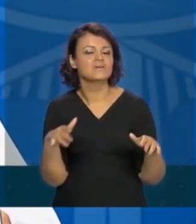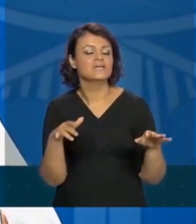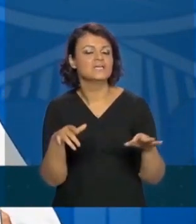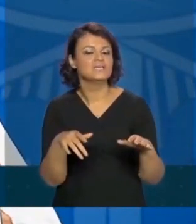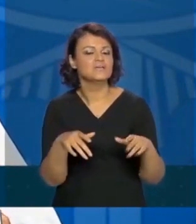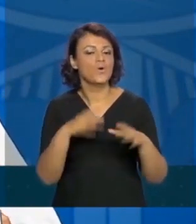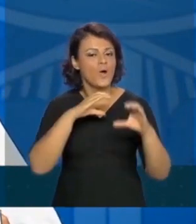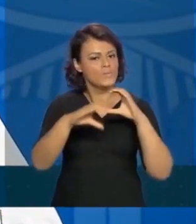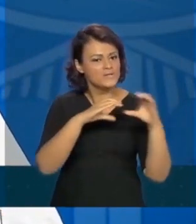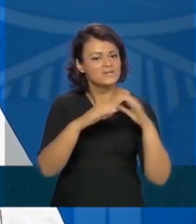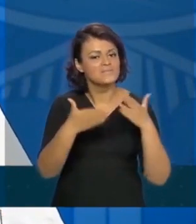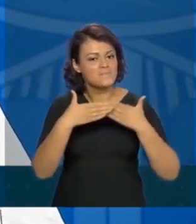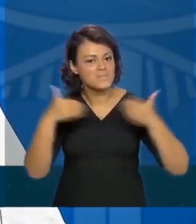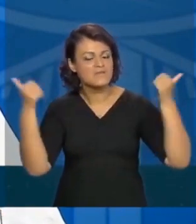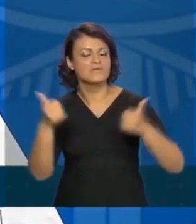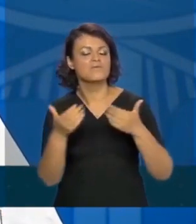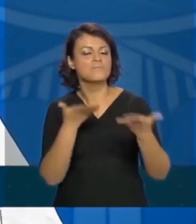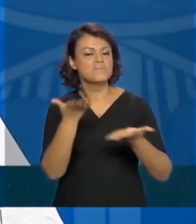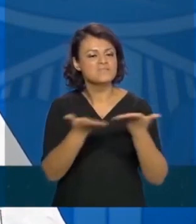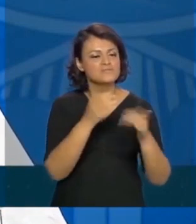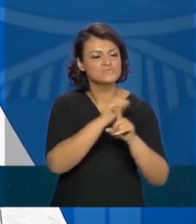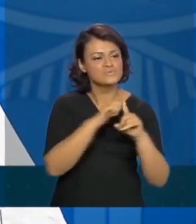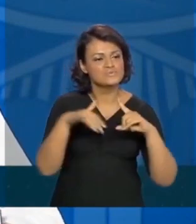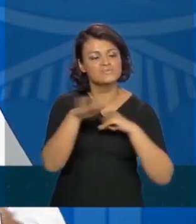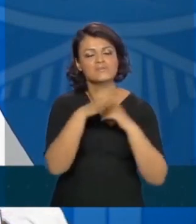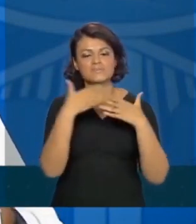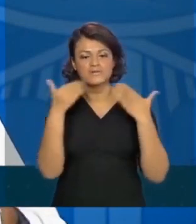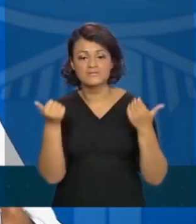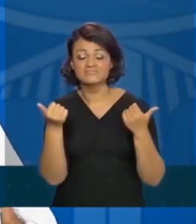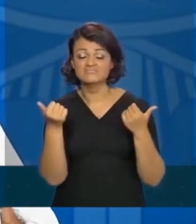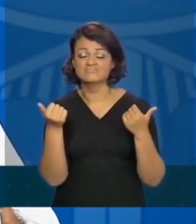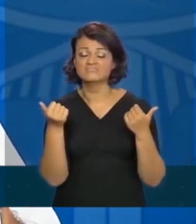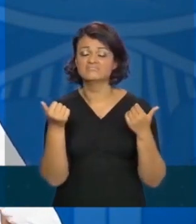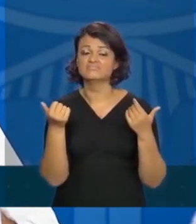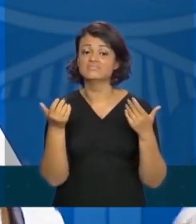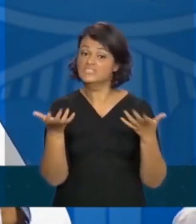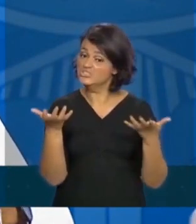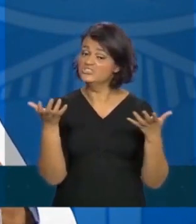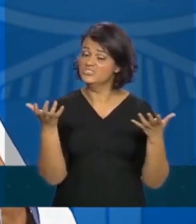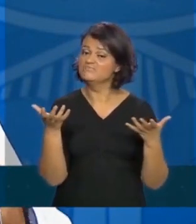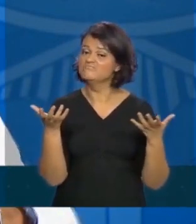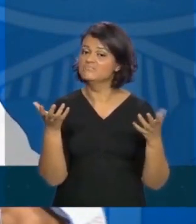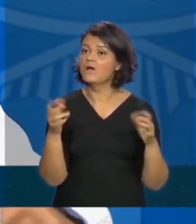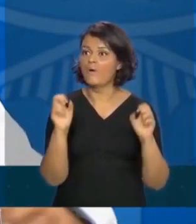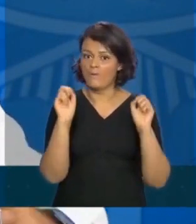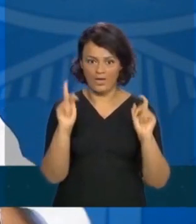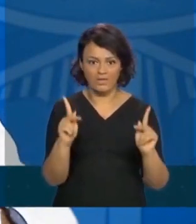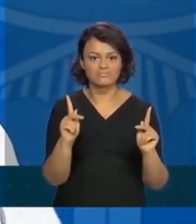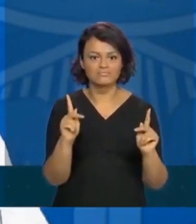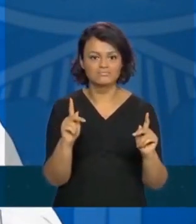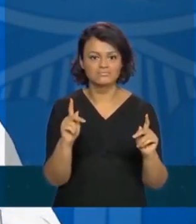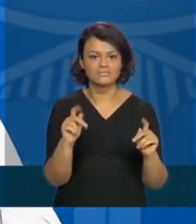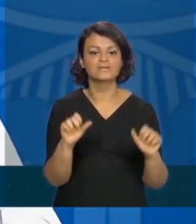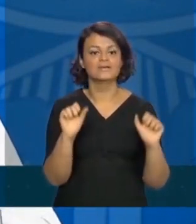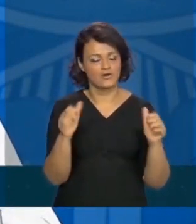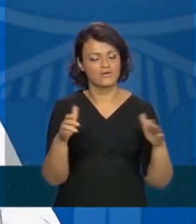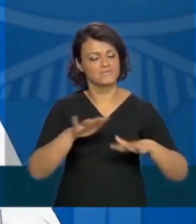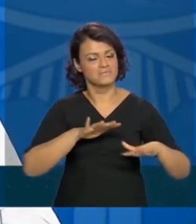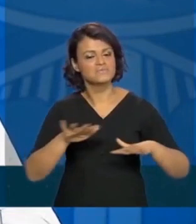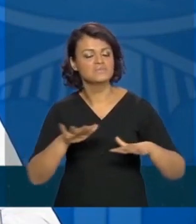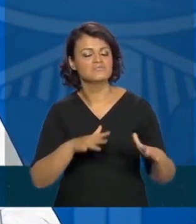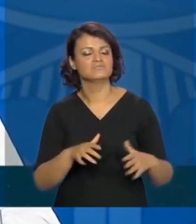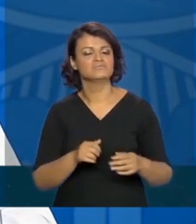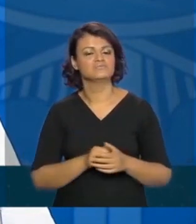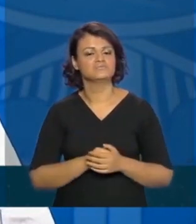o plano de comunicação está melhor, o manejo social, a gente vai chegar num momento que a gente vai falar assim, ok, vamos começar a nos movimentar,